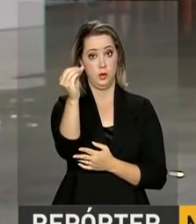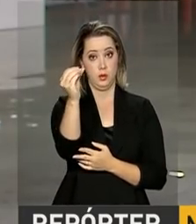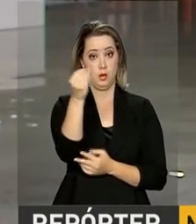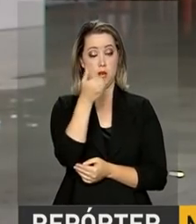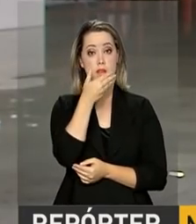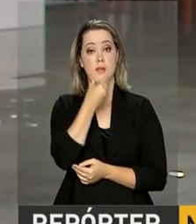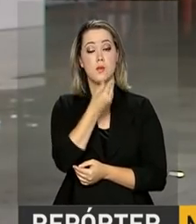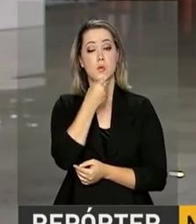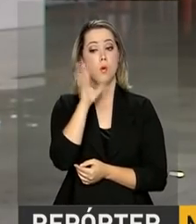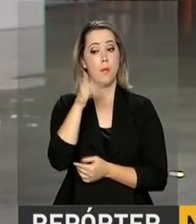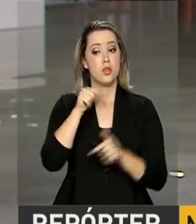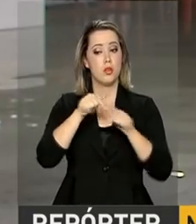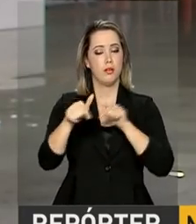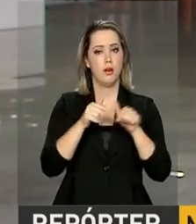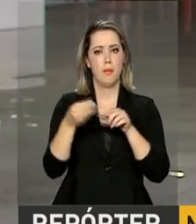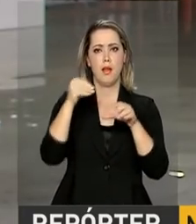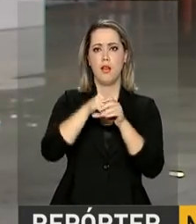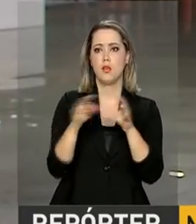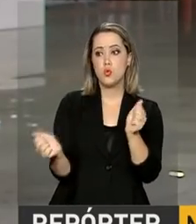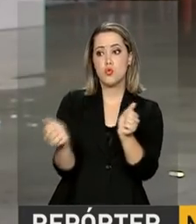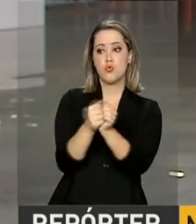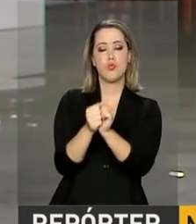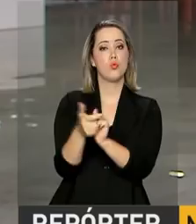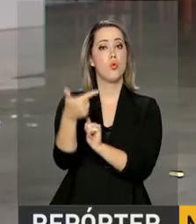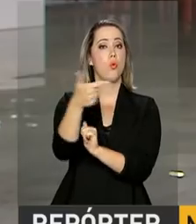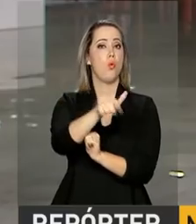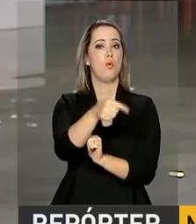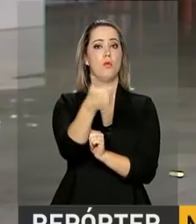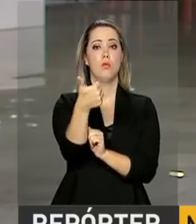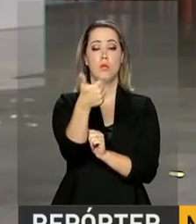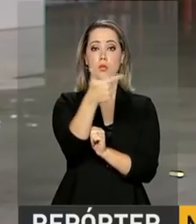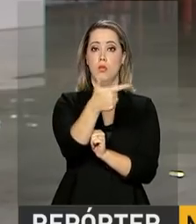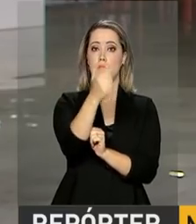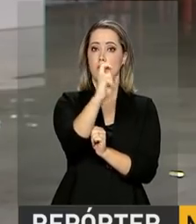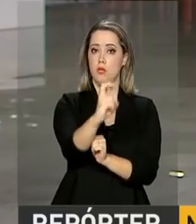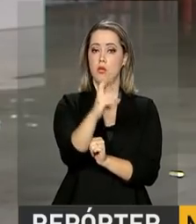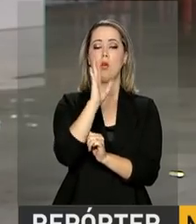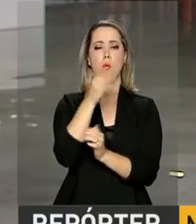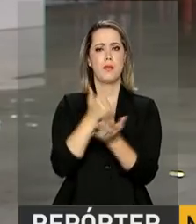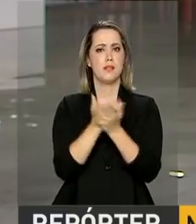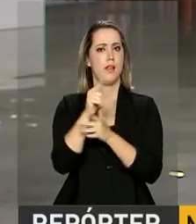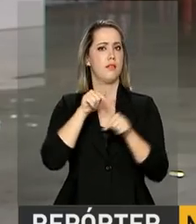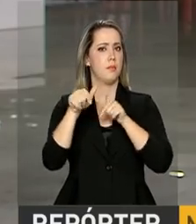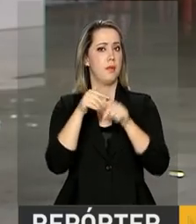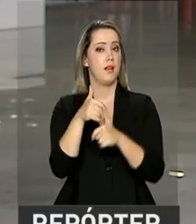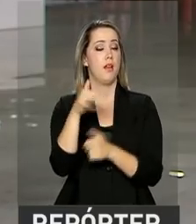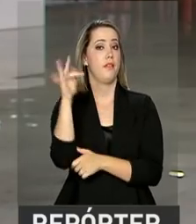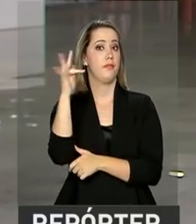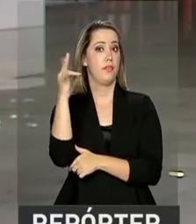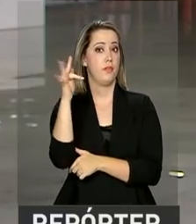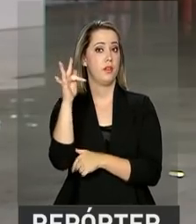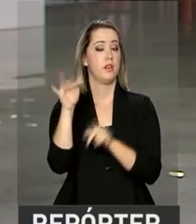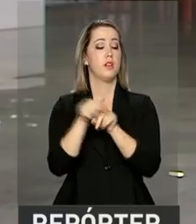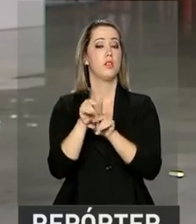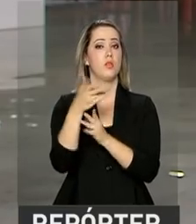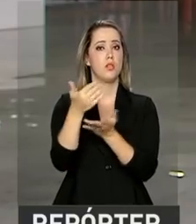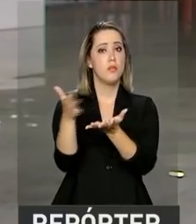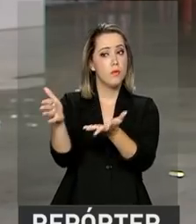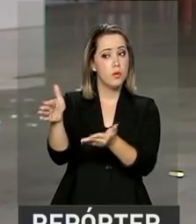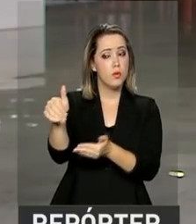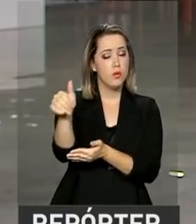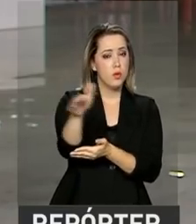juntaram a outros 125 que já estavam no Rio de Janeiro desde fevereiro. Eles foram convocados depois de uma